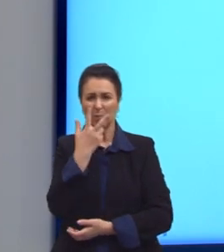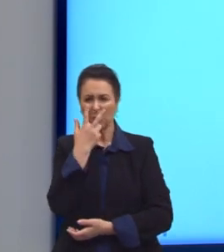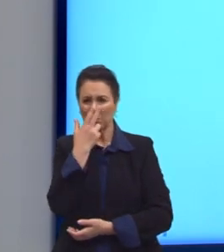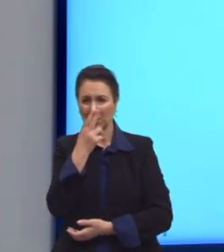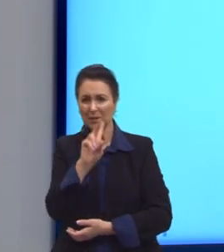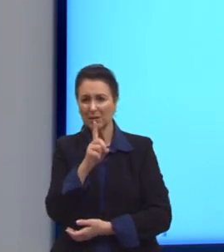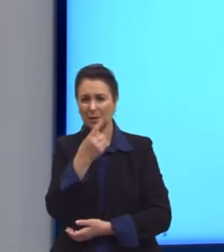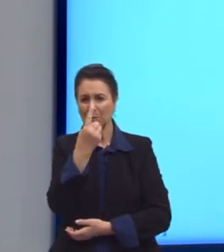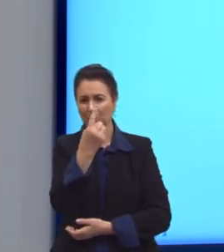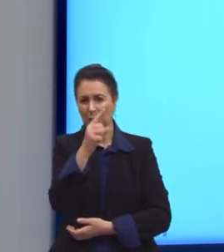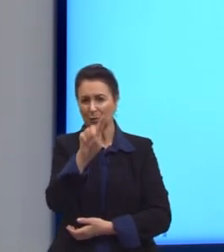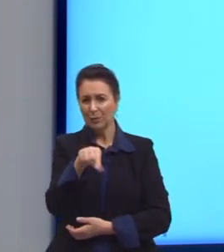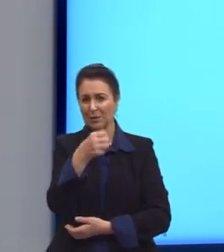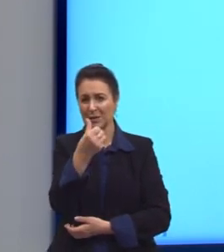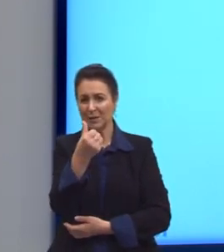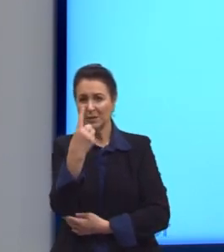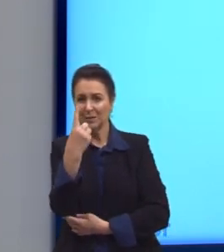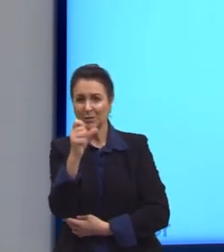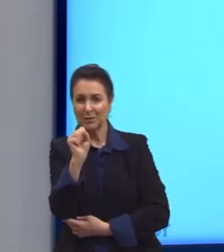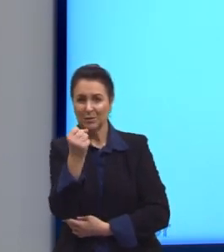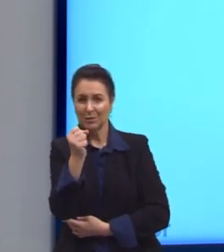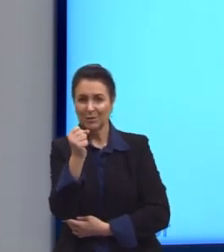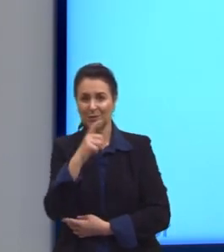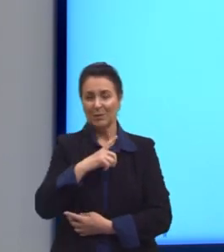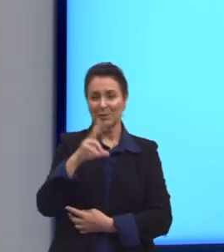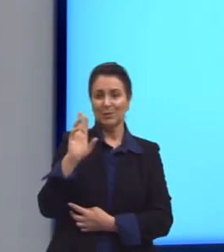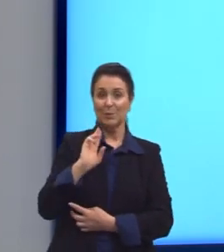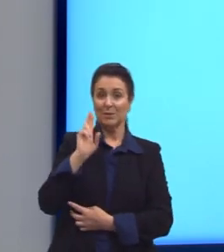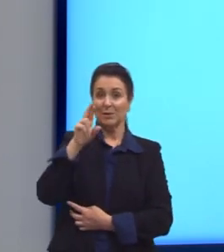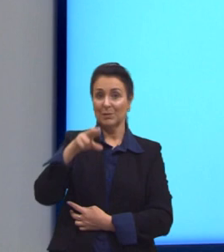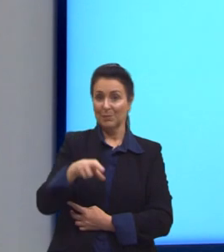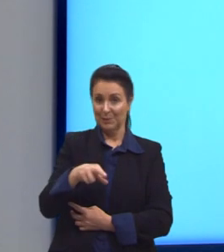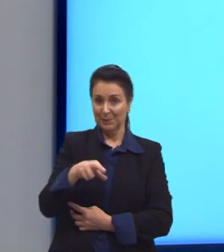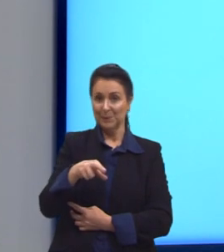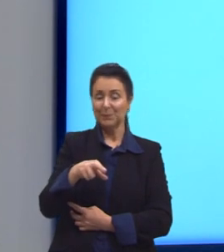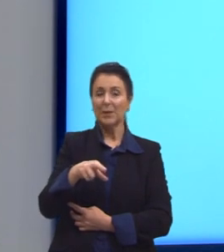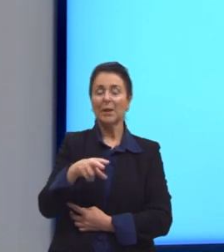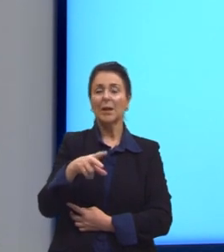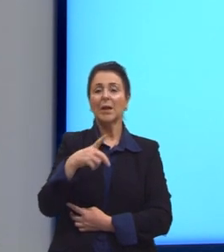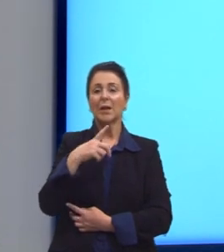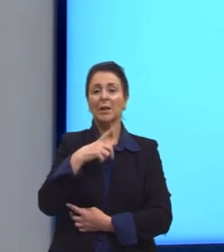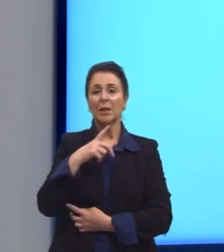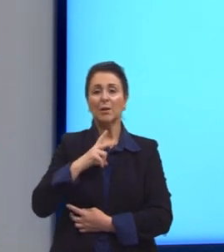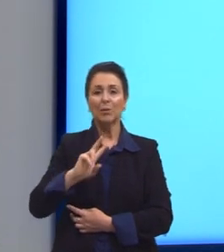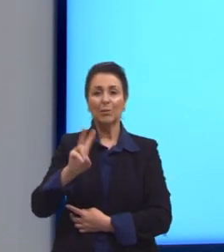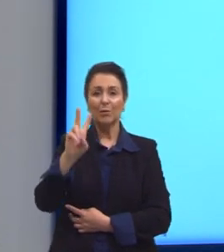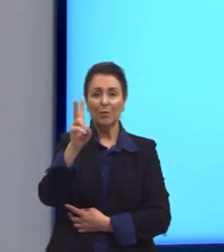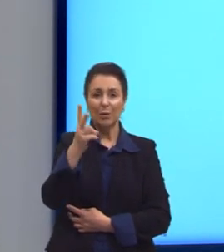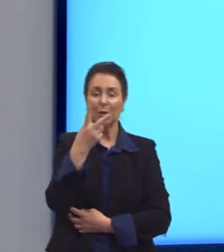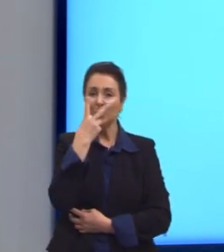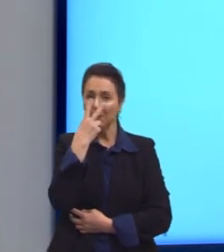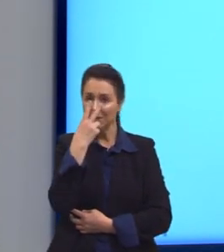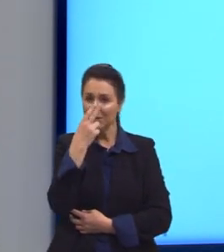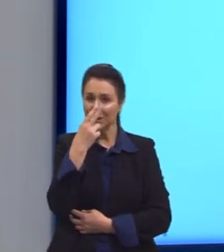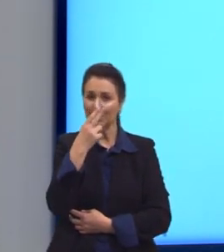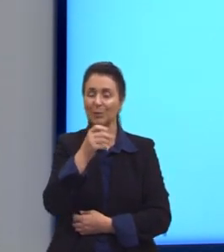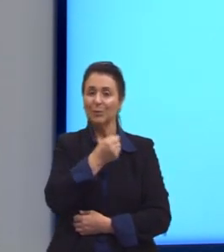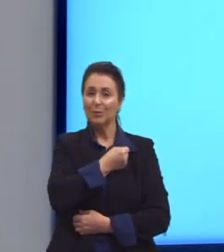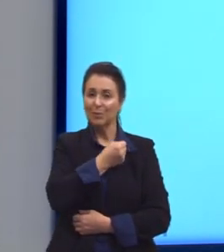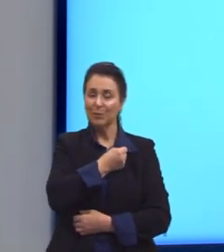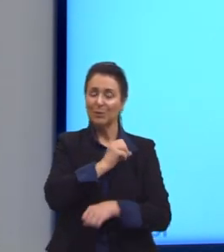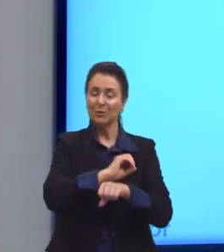,618. Essas duas razões, então, chegam num valor bem próximo do número de ouro,